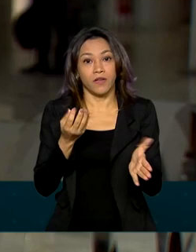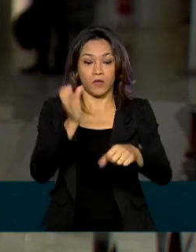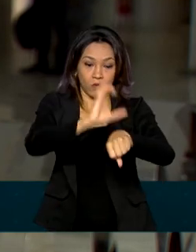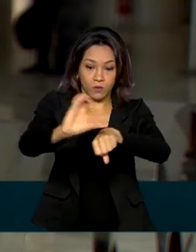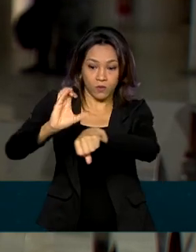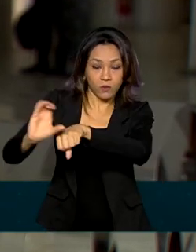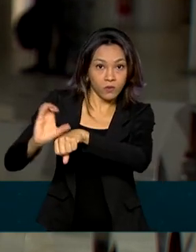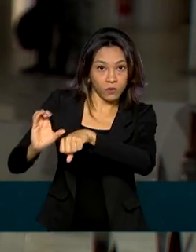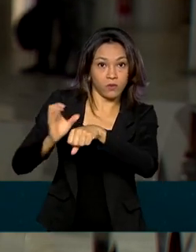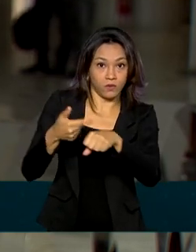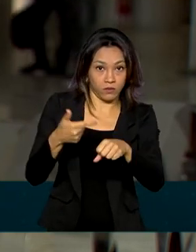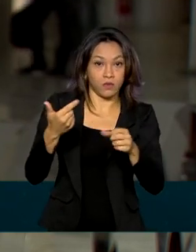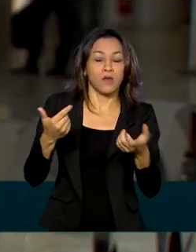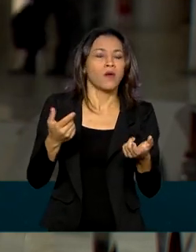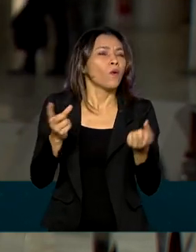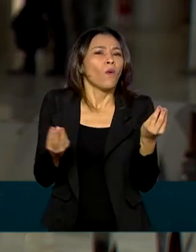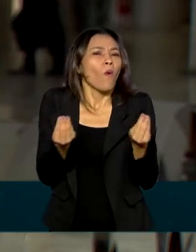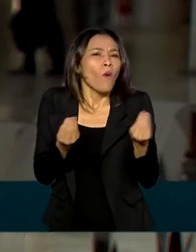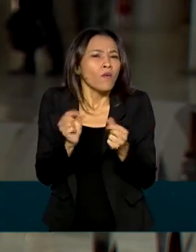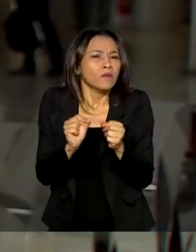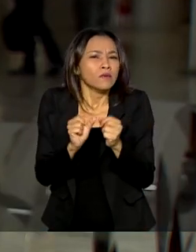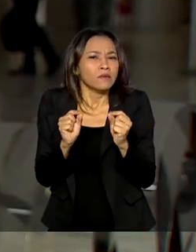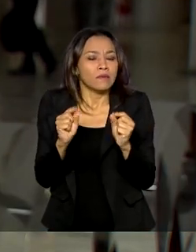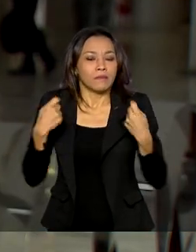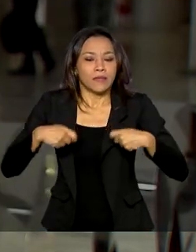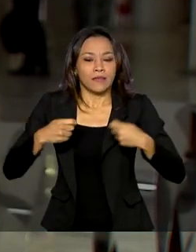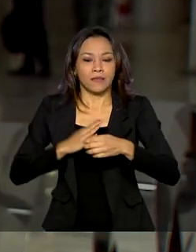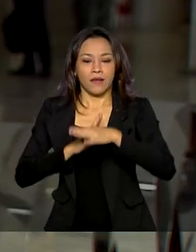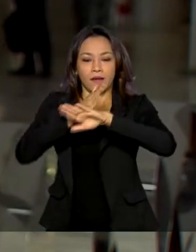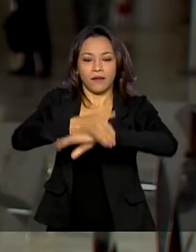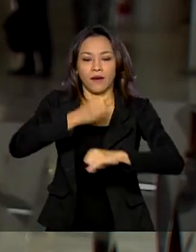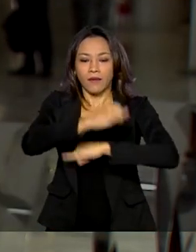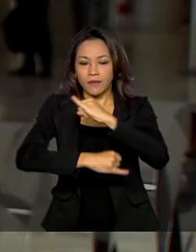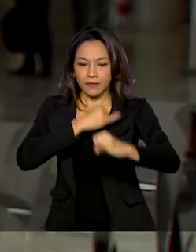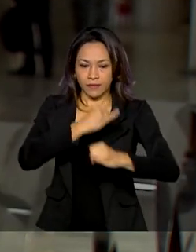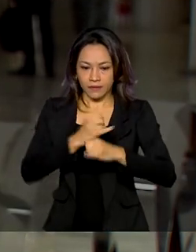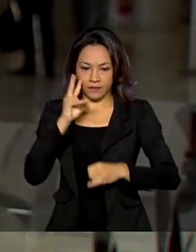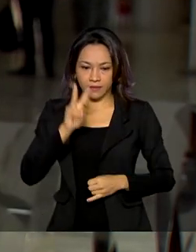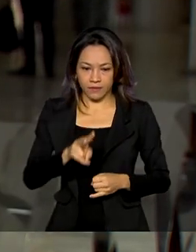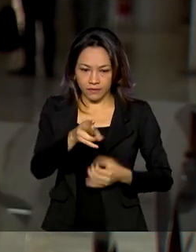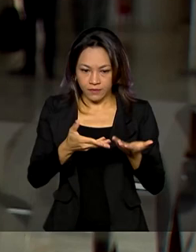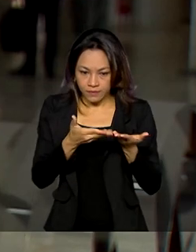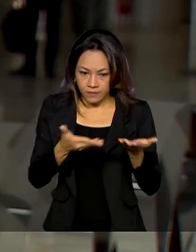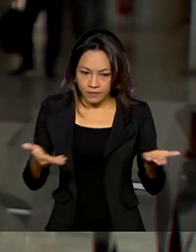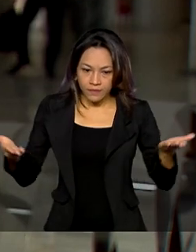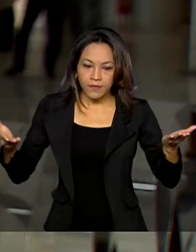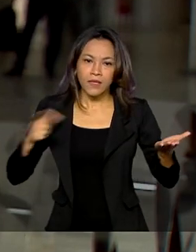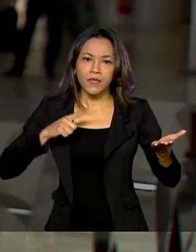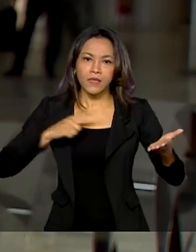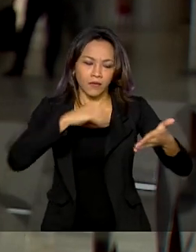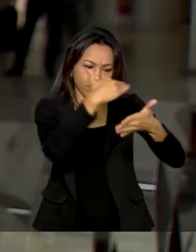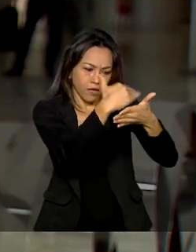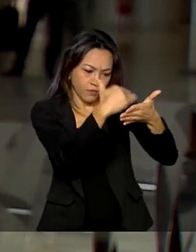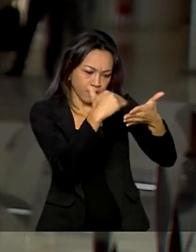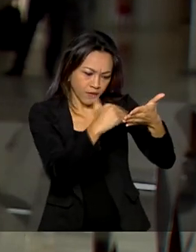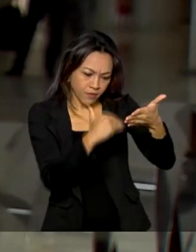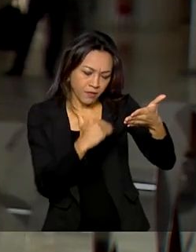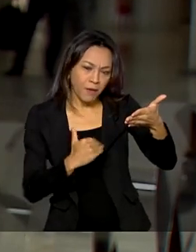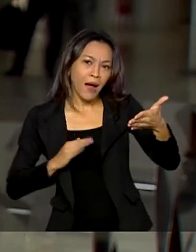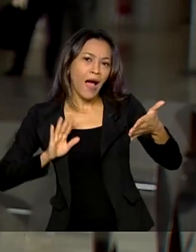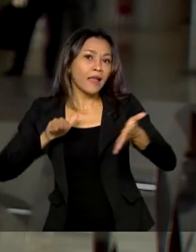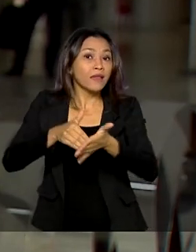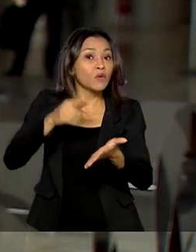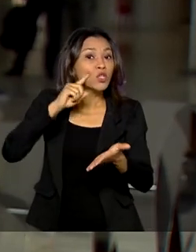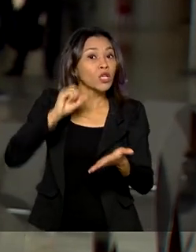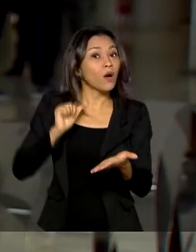do Qualifica Mais, o estudante deve acessar a plataforma EduLivre e preencher uma trilha educacional até o dia